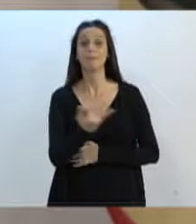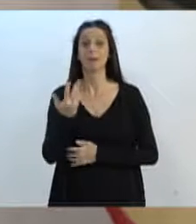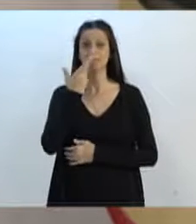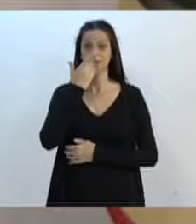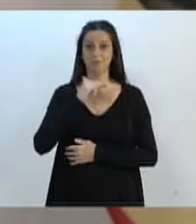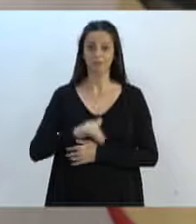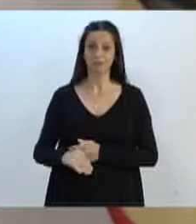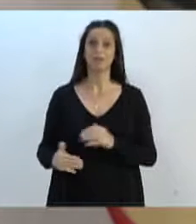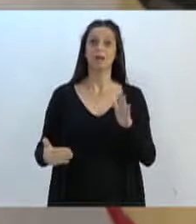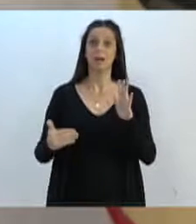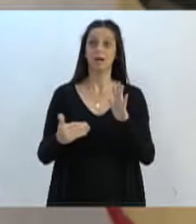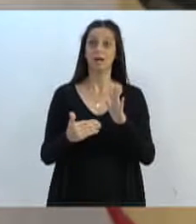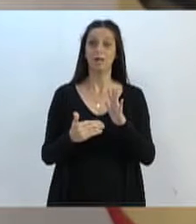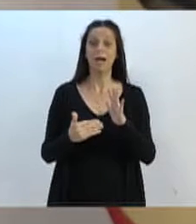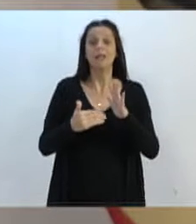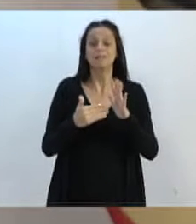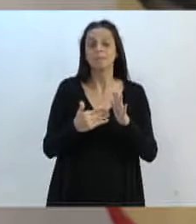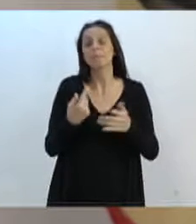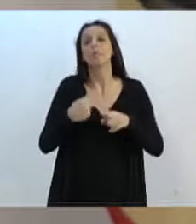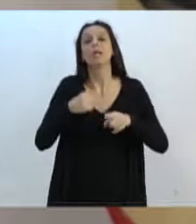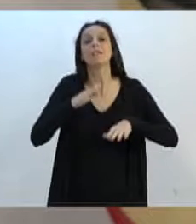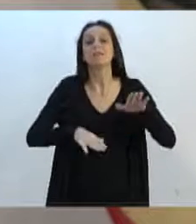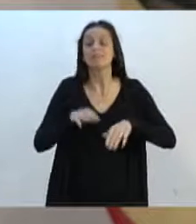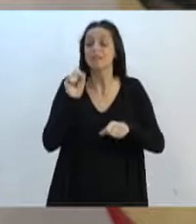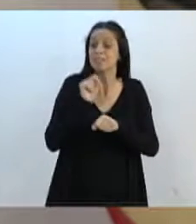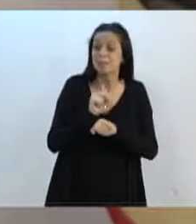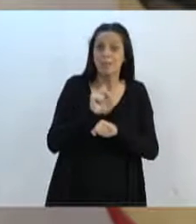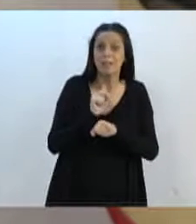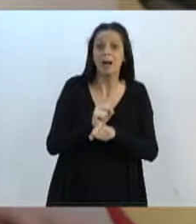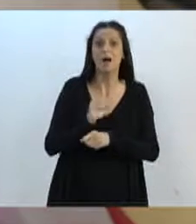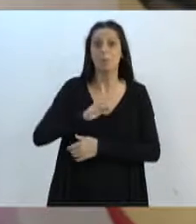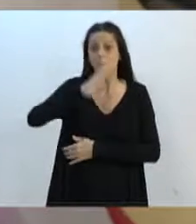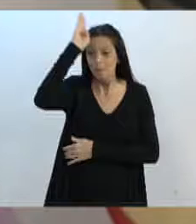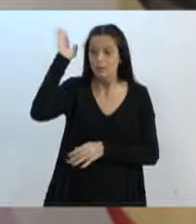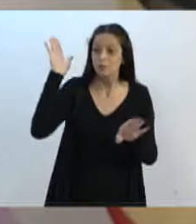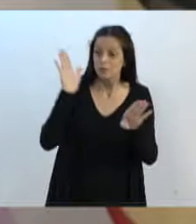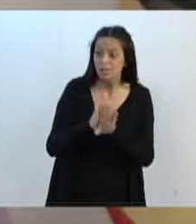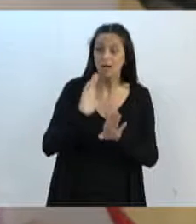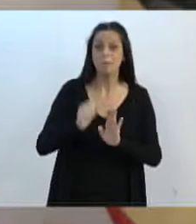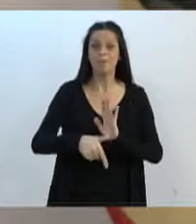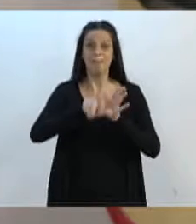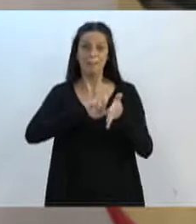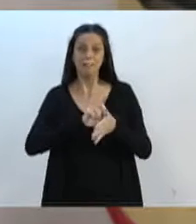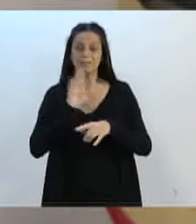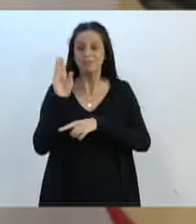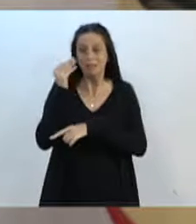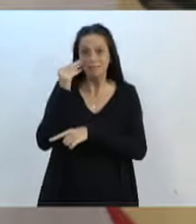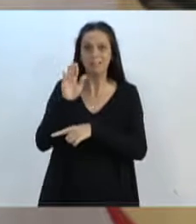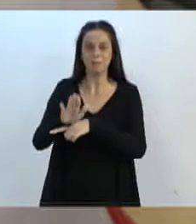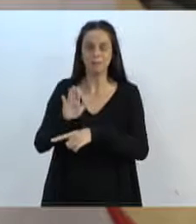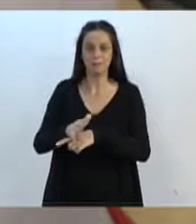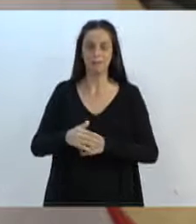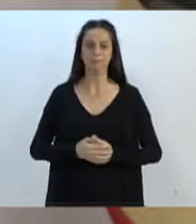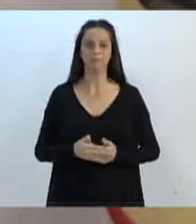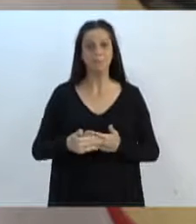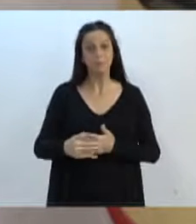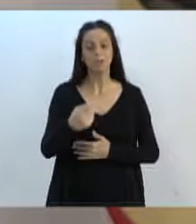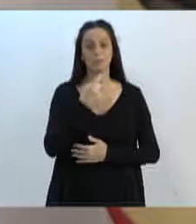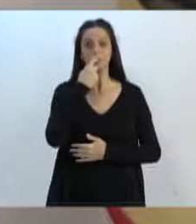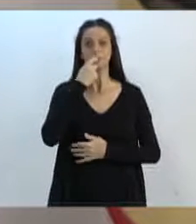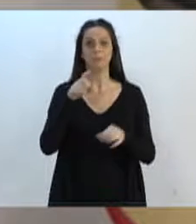até o bombeiro chegar. Mas também quero dizer, senhores, que em breve também nós vamos ter lá na